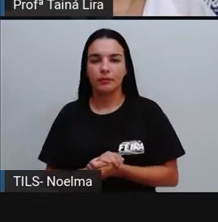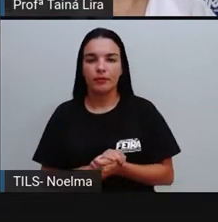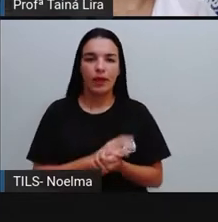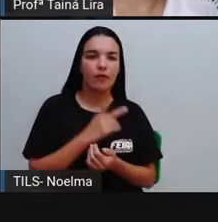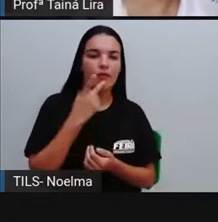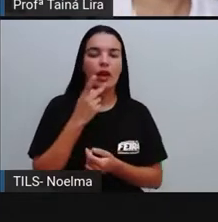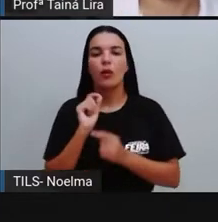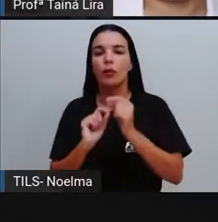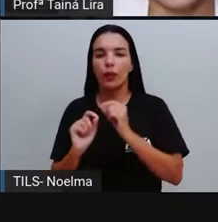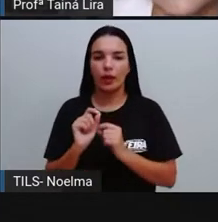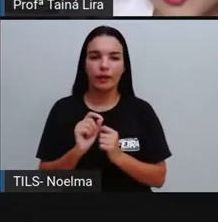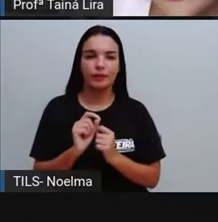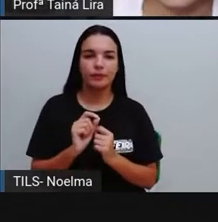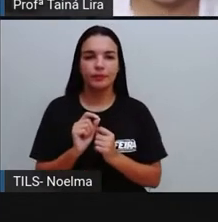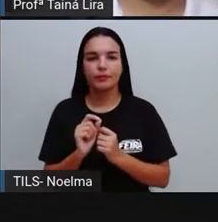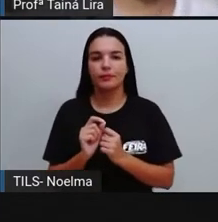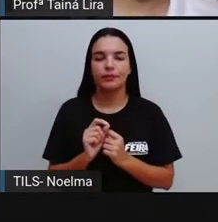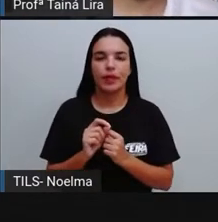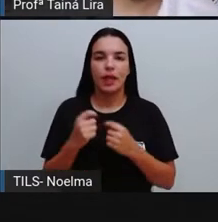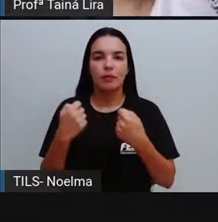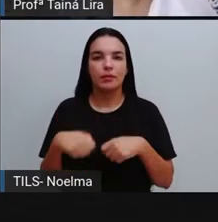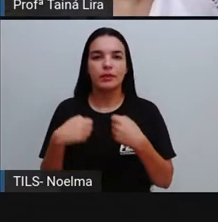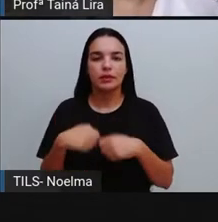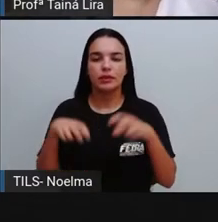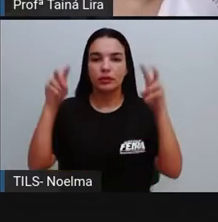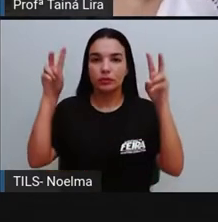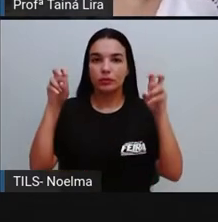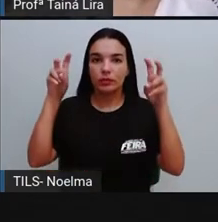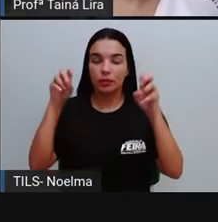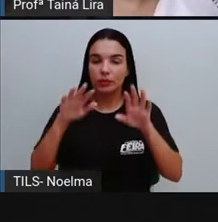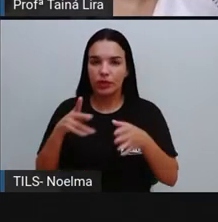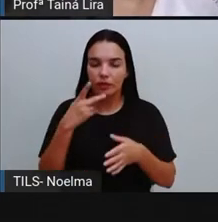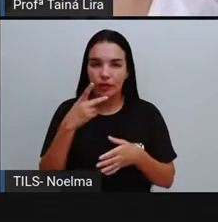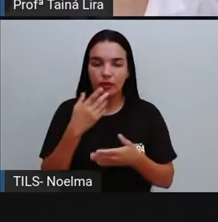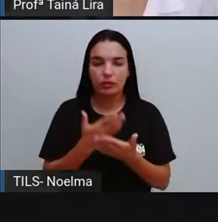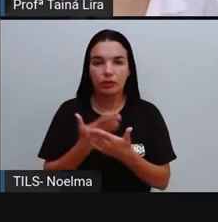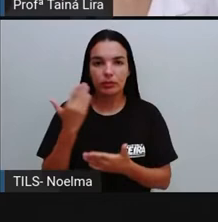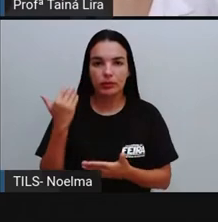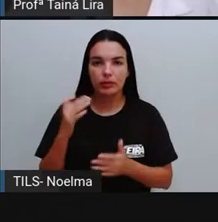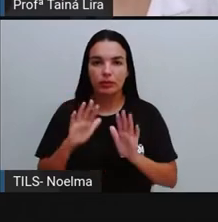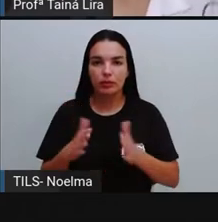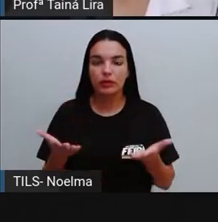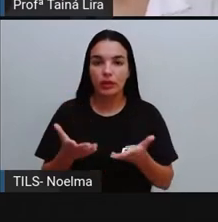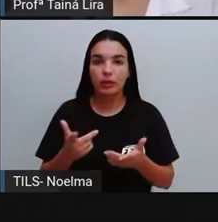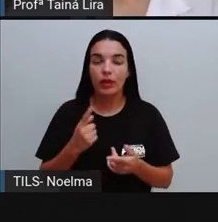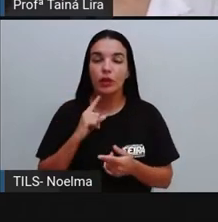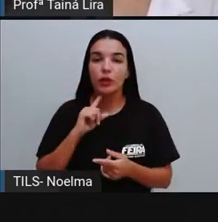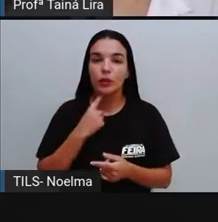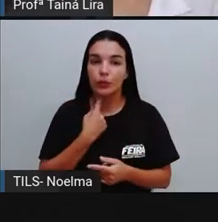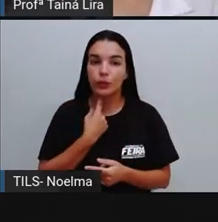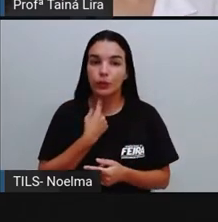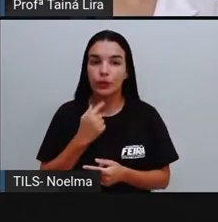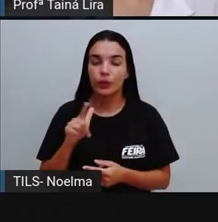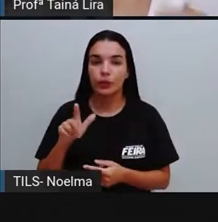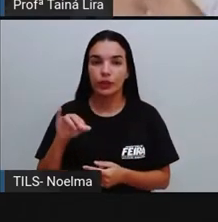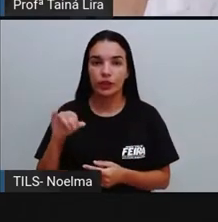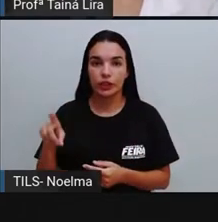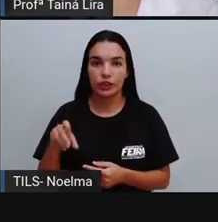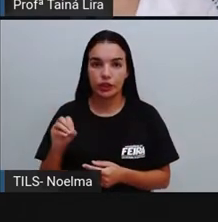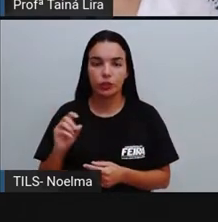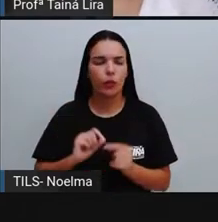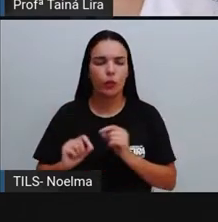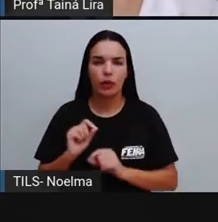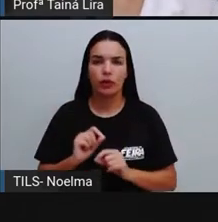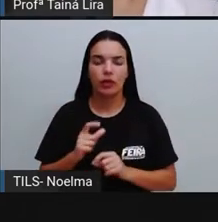falou justamente aí do que a gente já discutiu na aula passada. Então, lixo, grande parte do